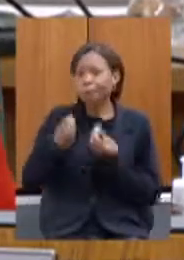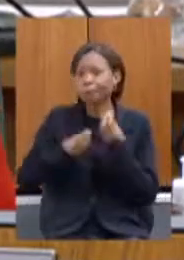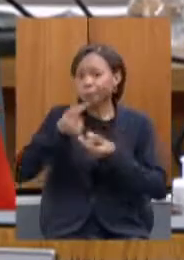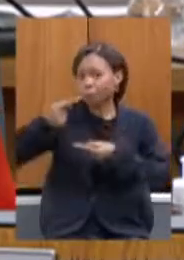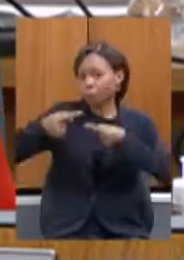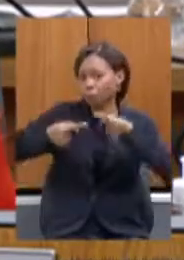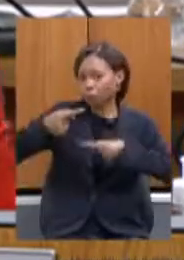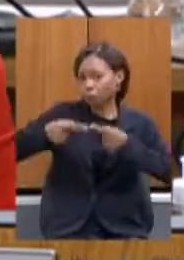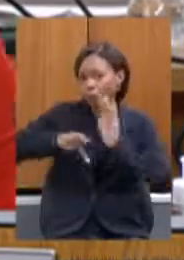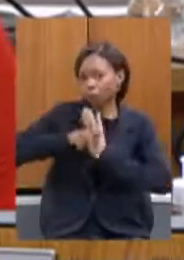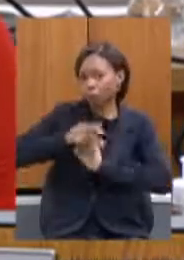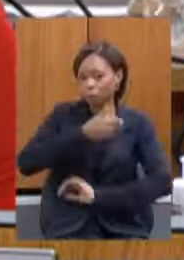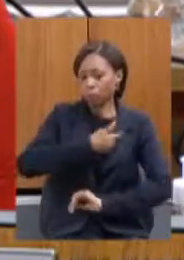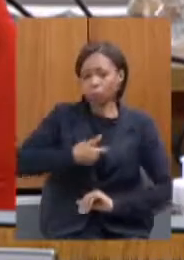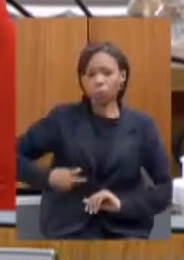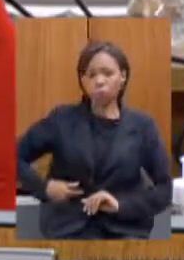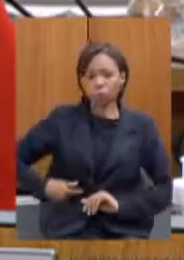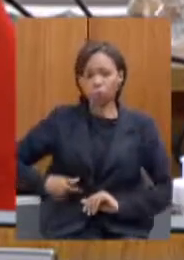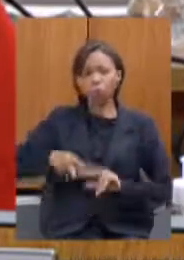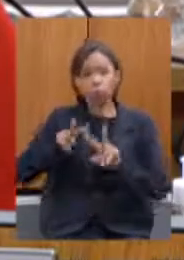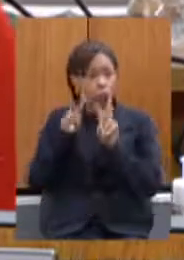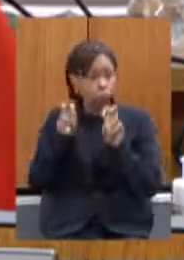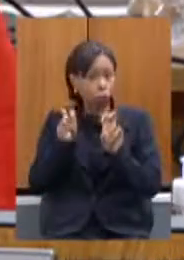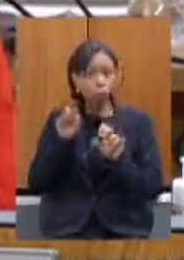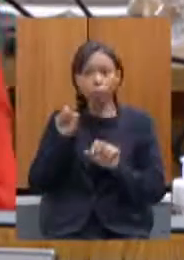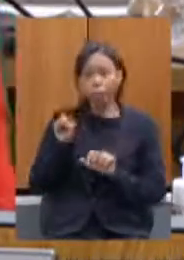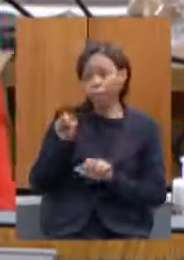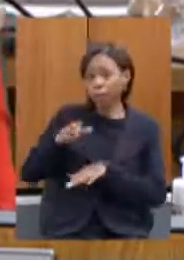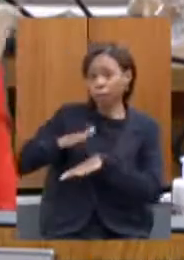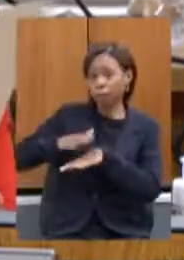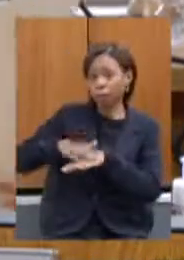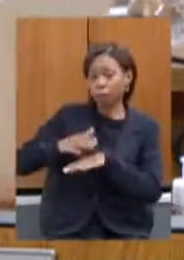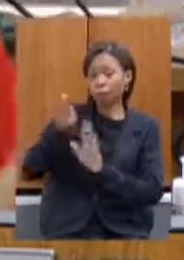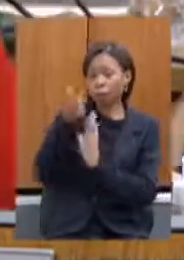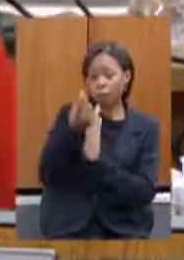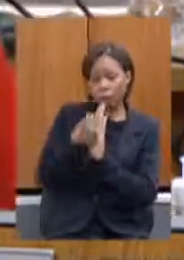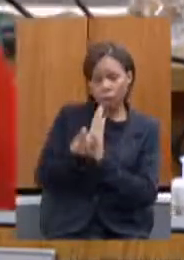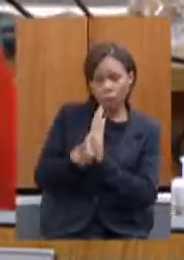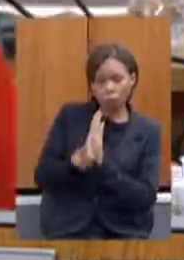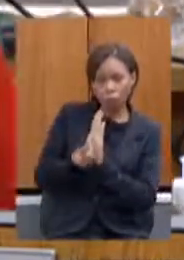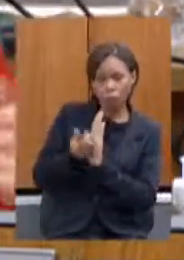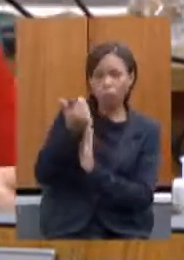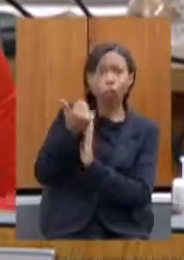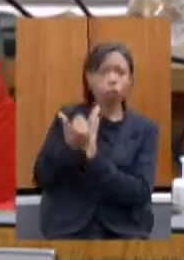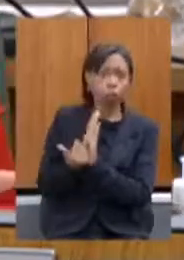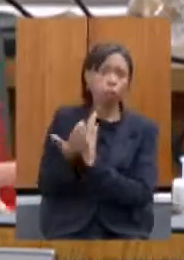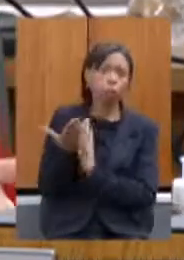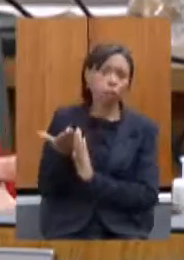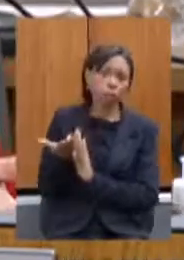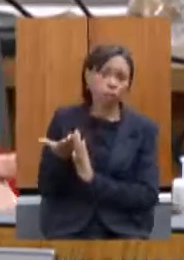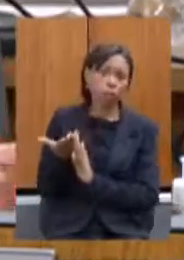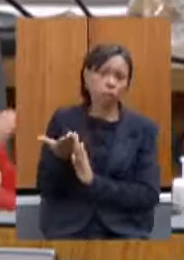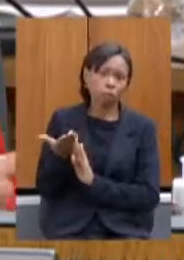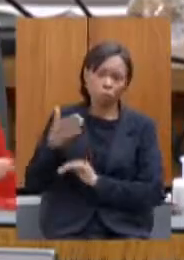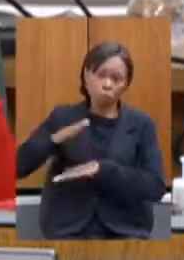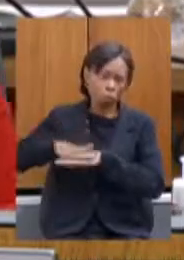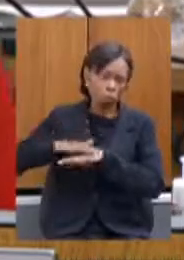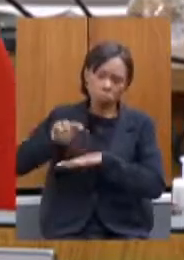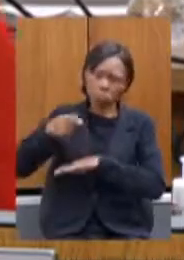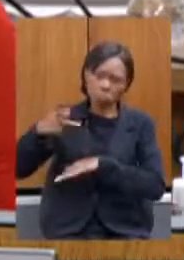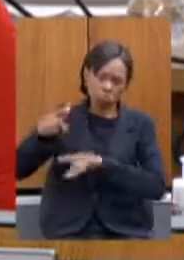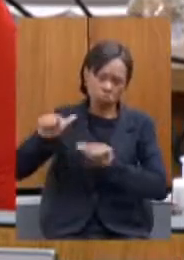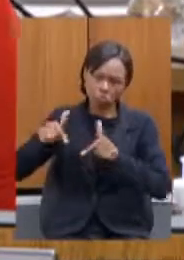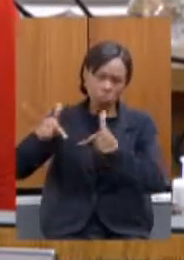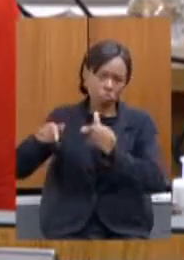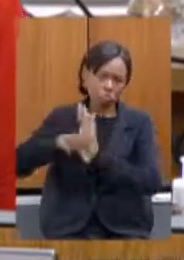estado em relação ao que ele renuncia de receita por iniciativa iniciativa do